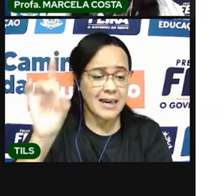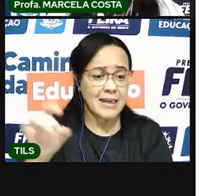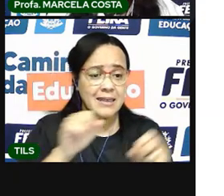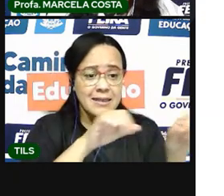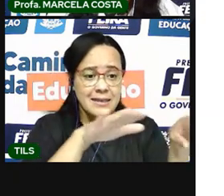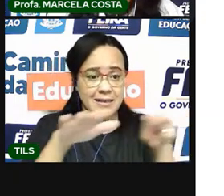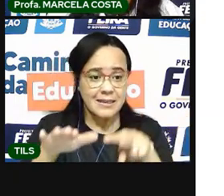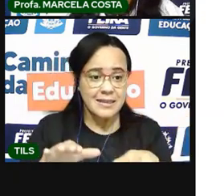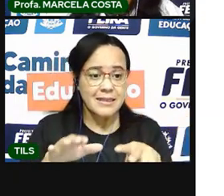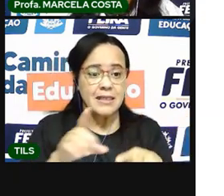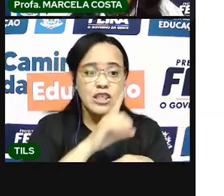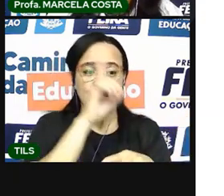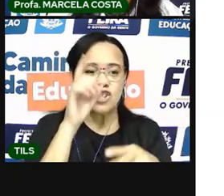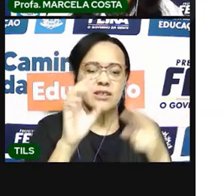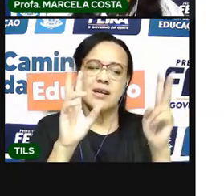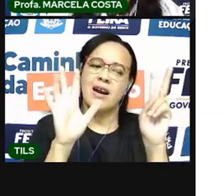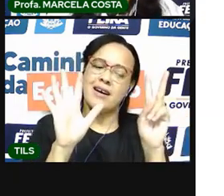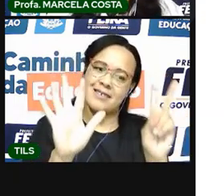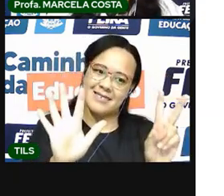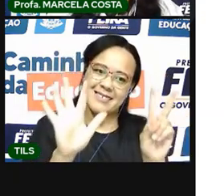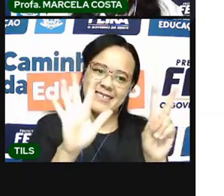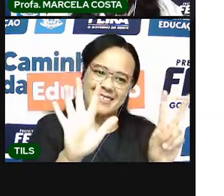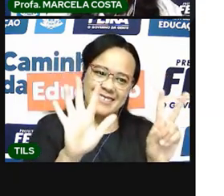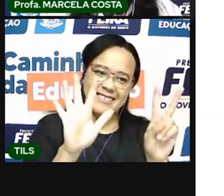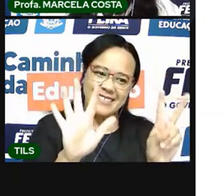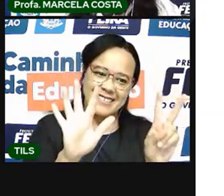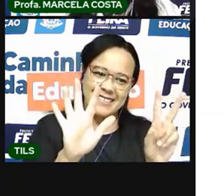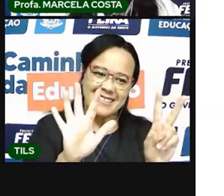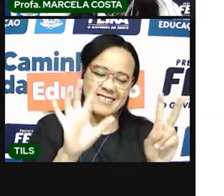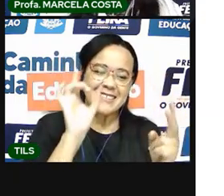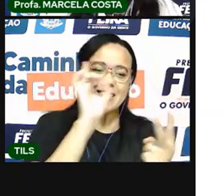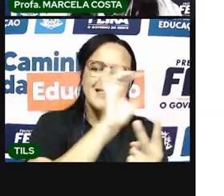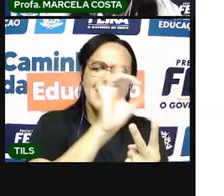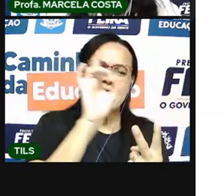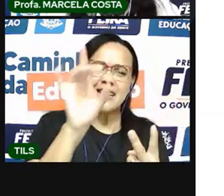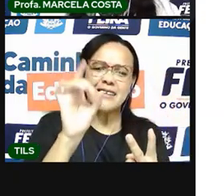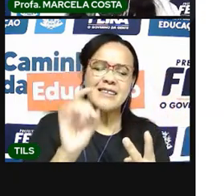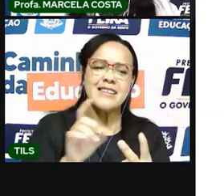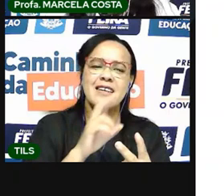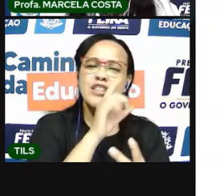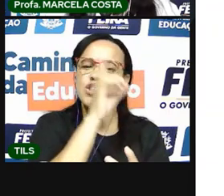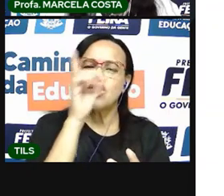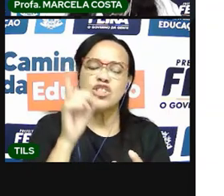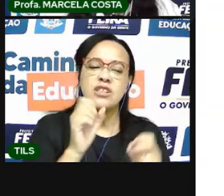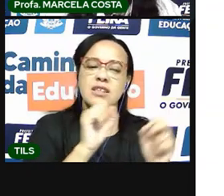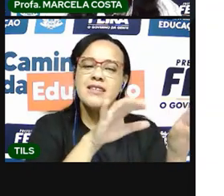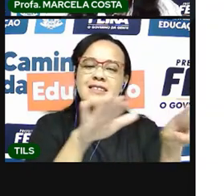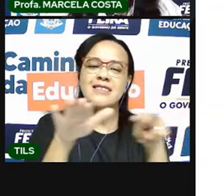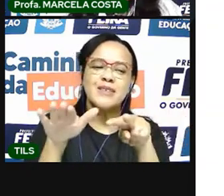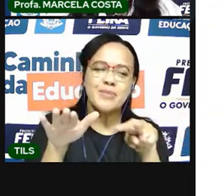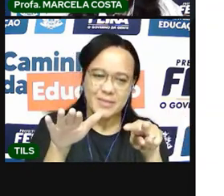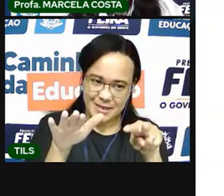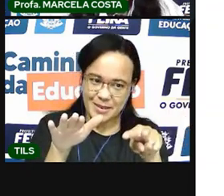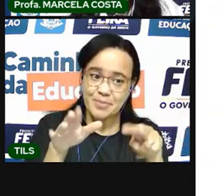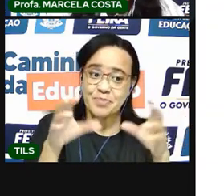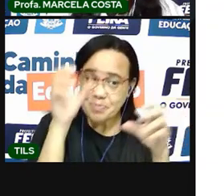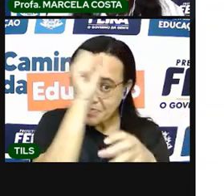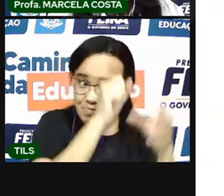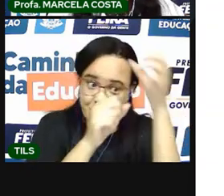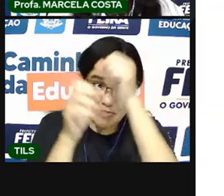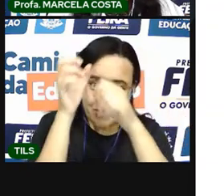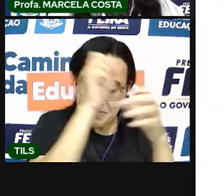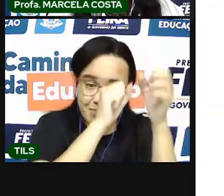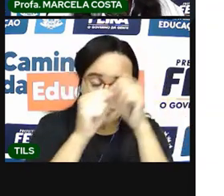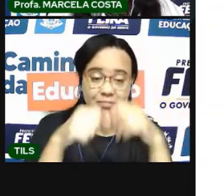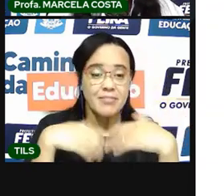A gente viu também o nome de cada dia da semana. E vimos também um outro